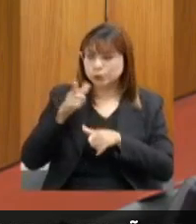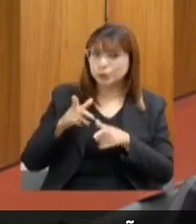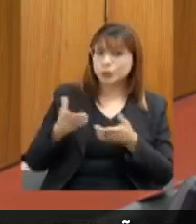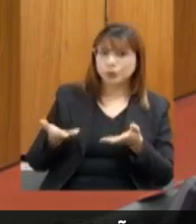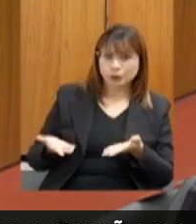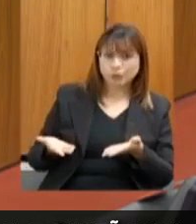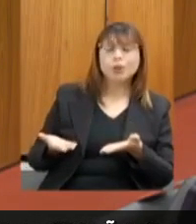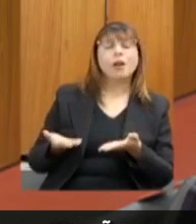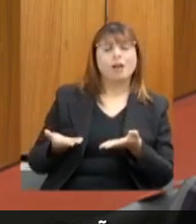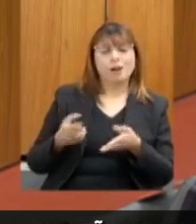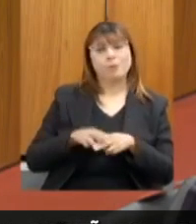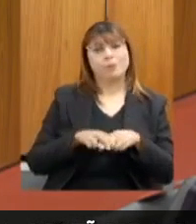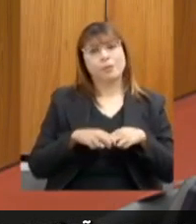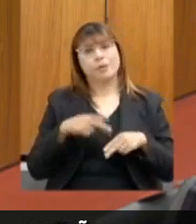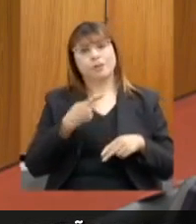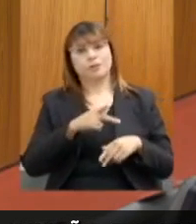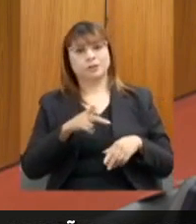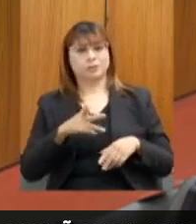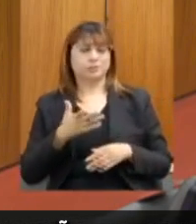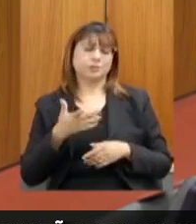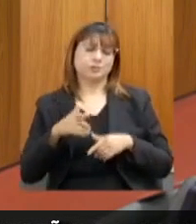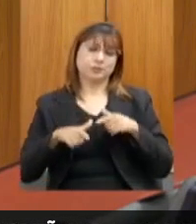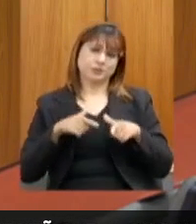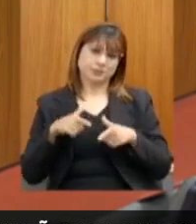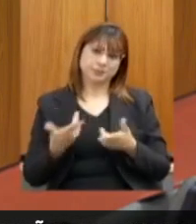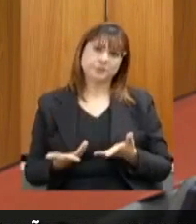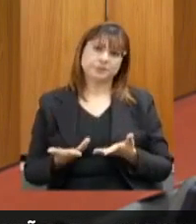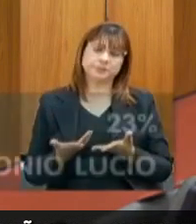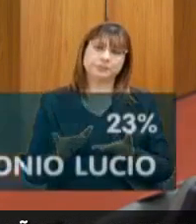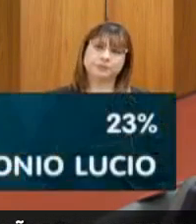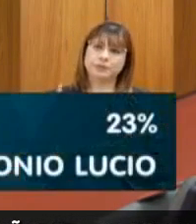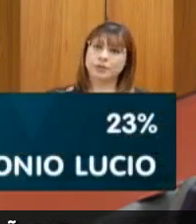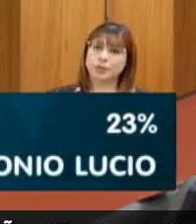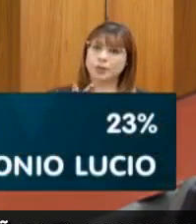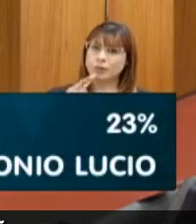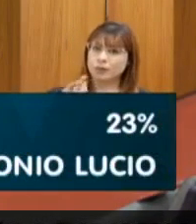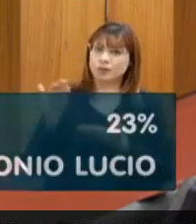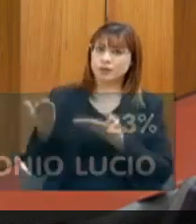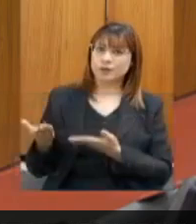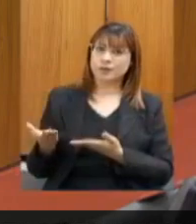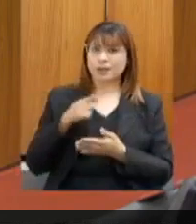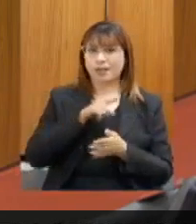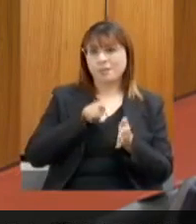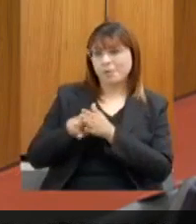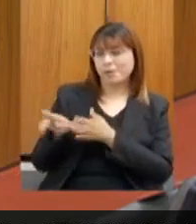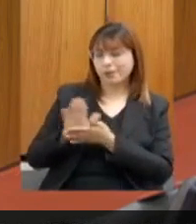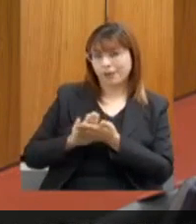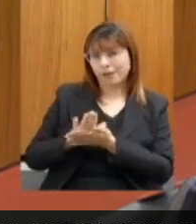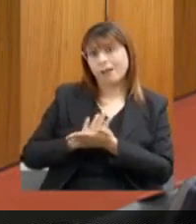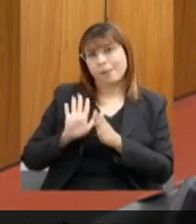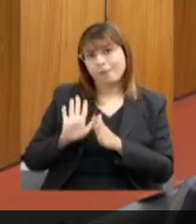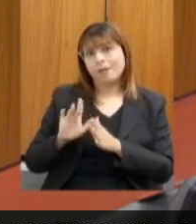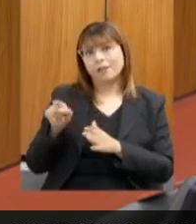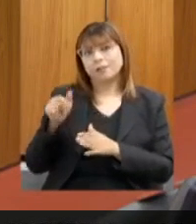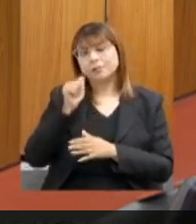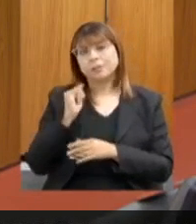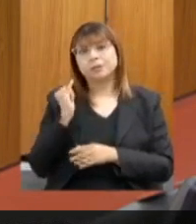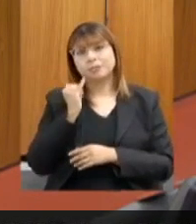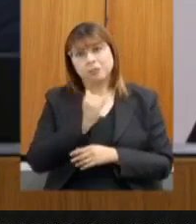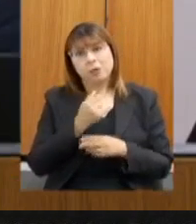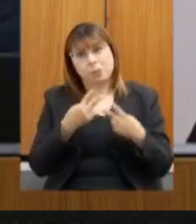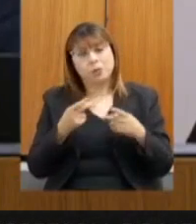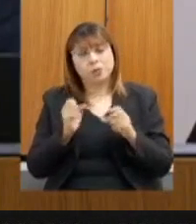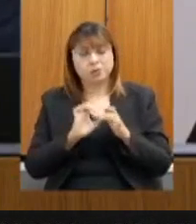mandato. Eu vou passar para a Marília, só para a Marília fazer um comentário, já que o senhor não fez uma negação, mas ela pode fazer um comentário